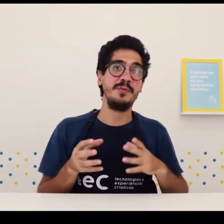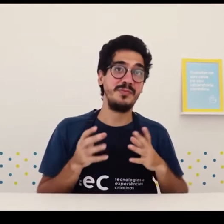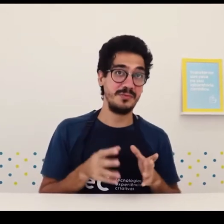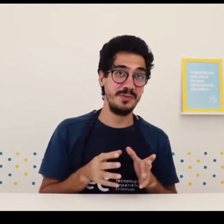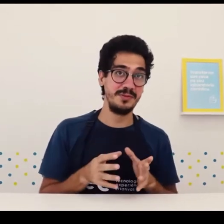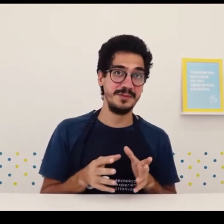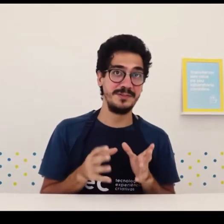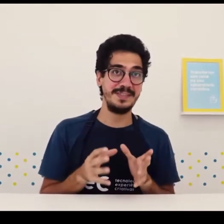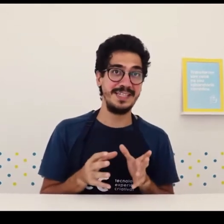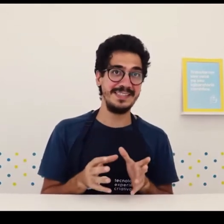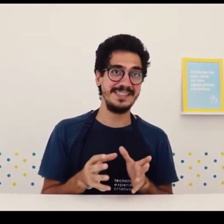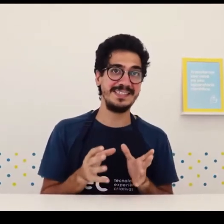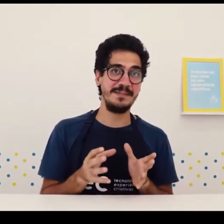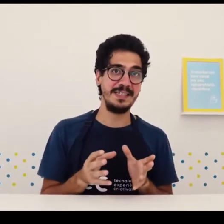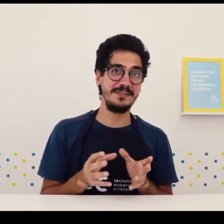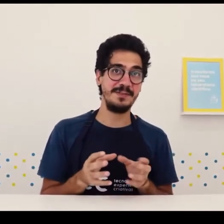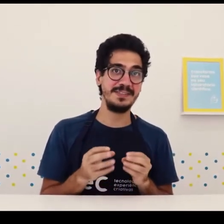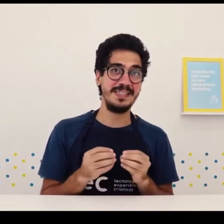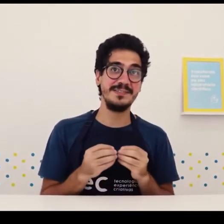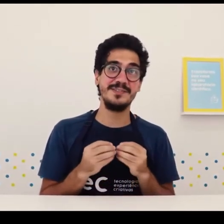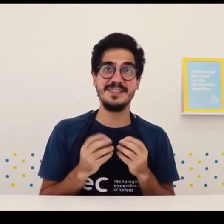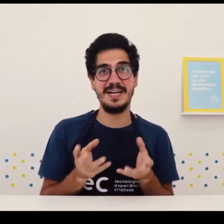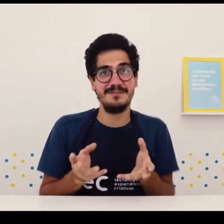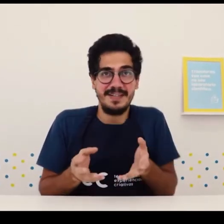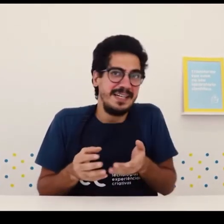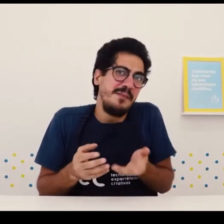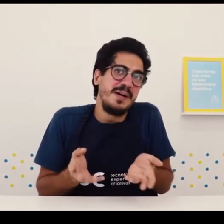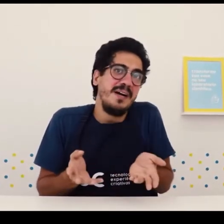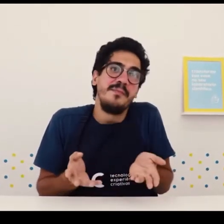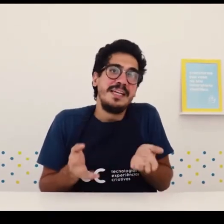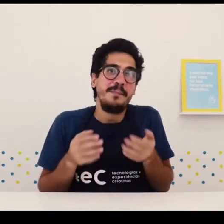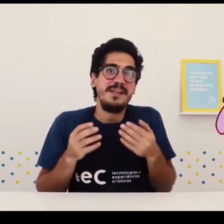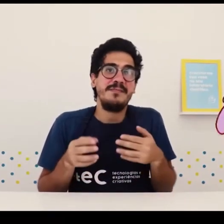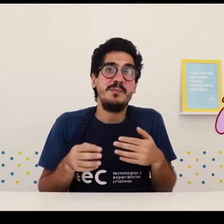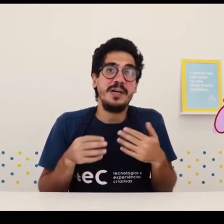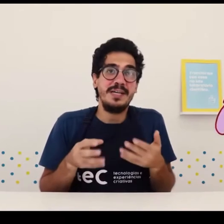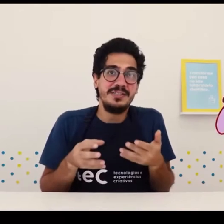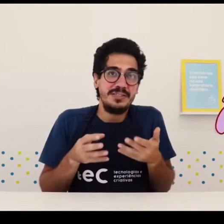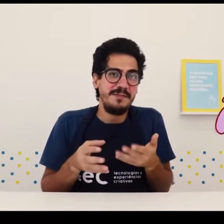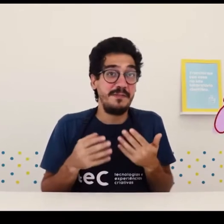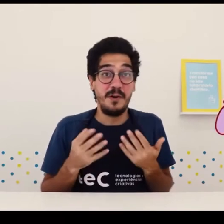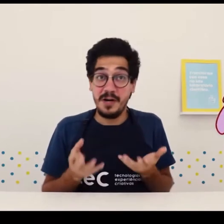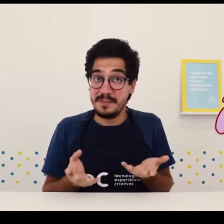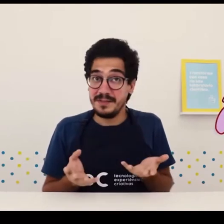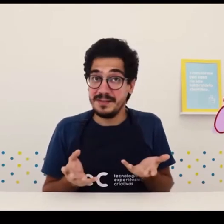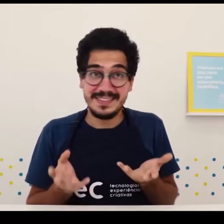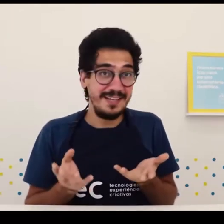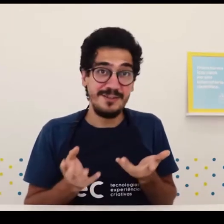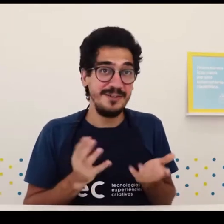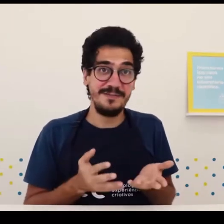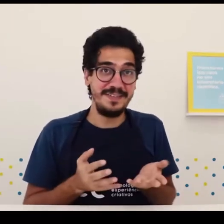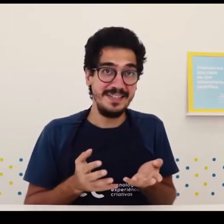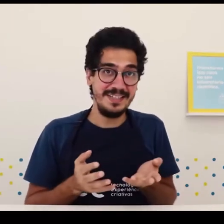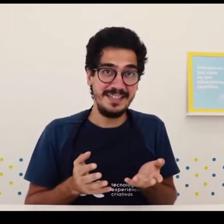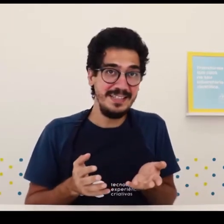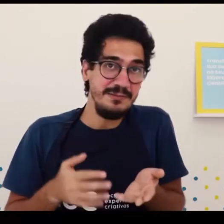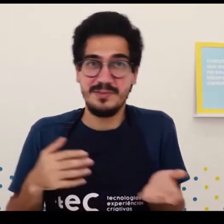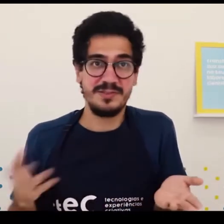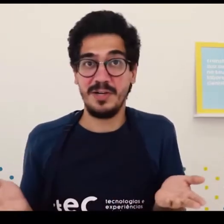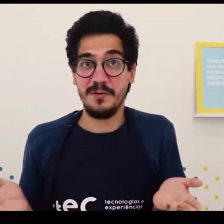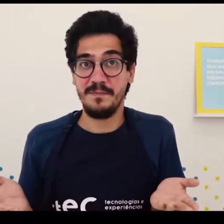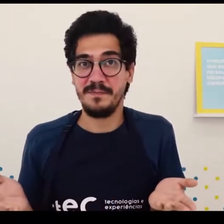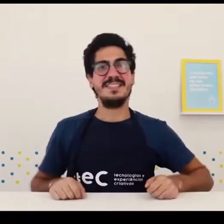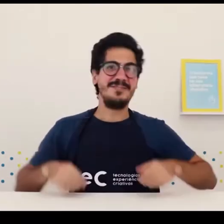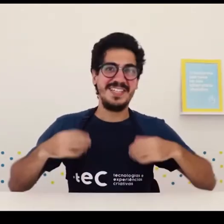muito tempo no escuro, os nutrientes da semente vão se esgotar, vai acabar, e a planta vai morrer de fome, sem clorofila